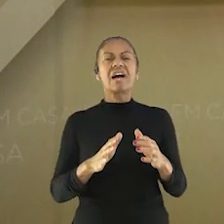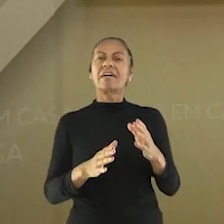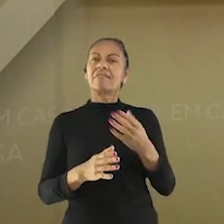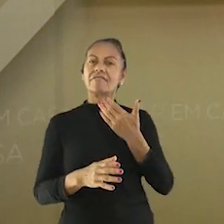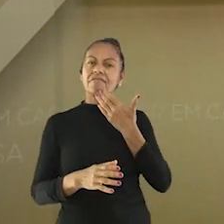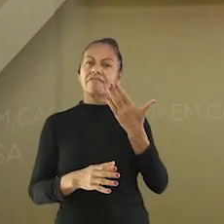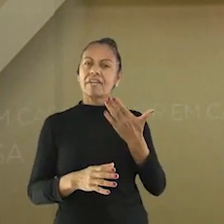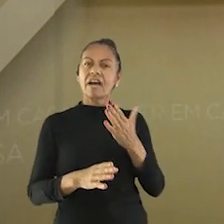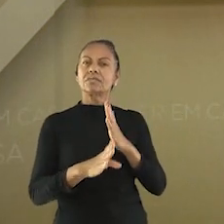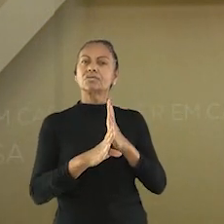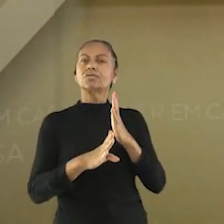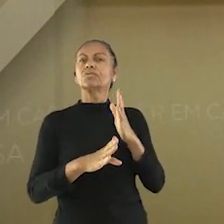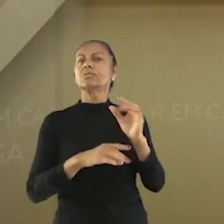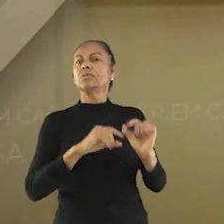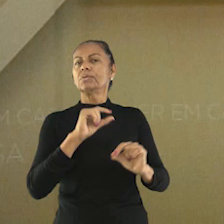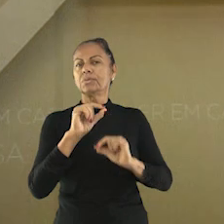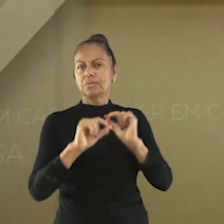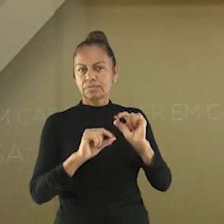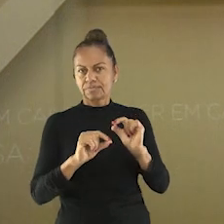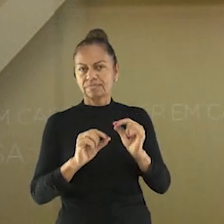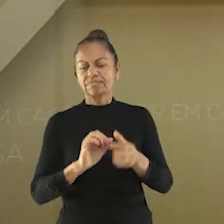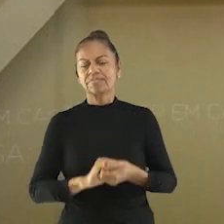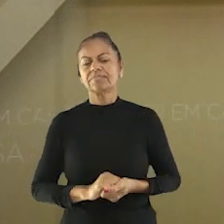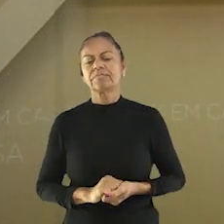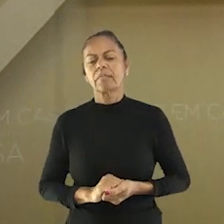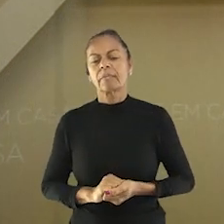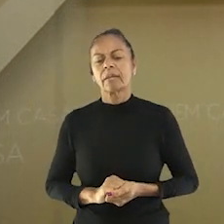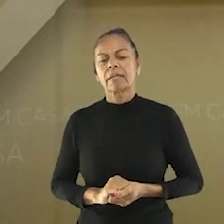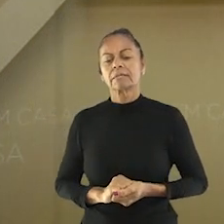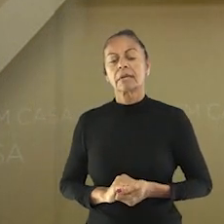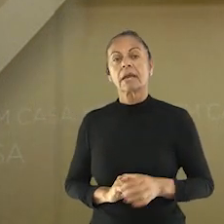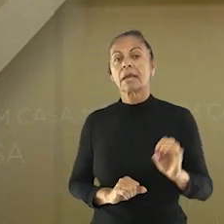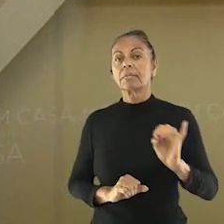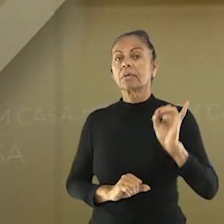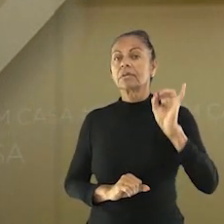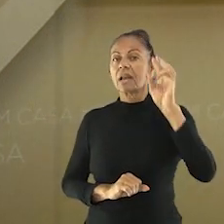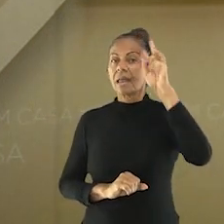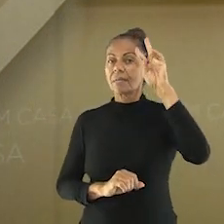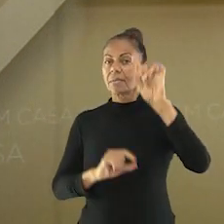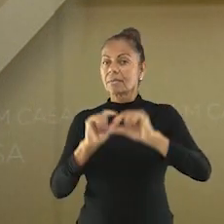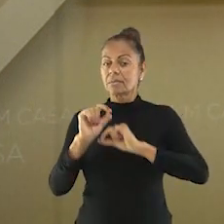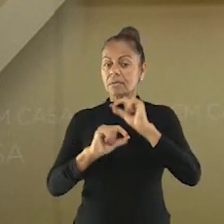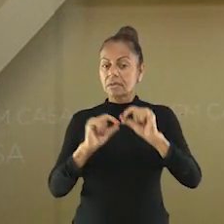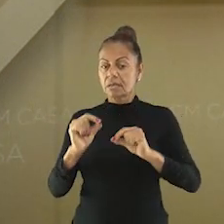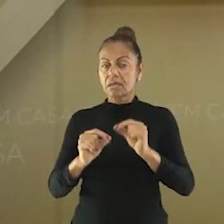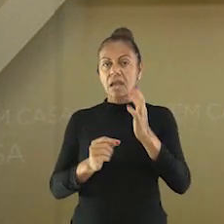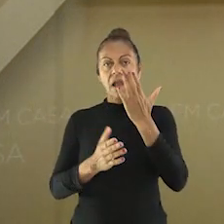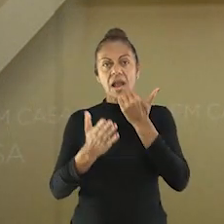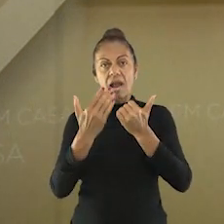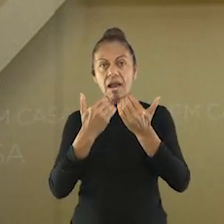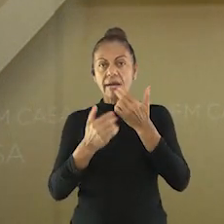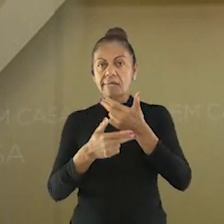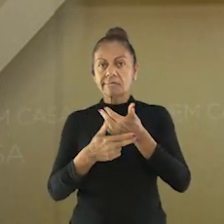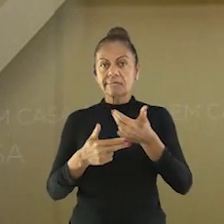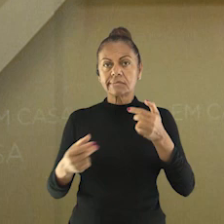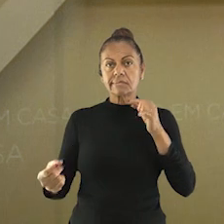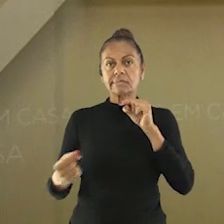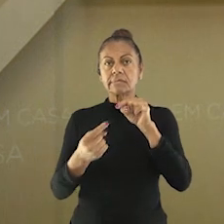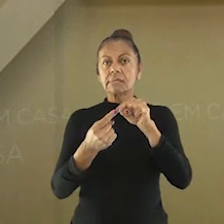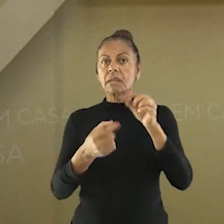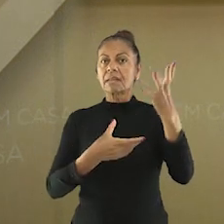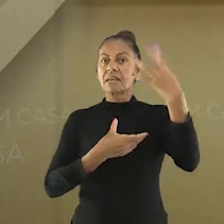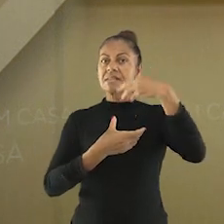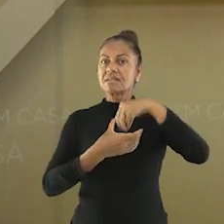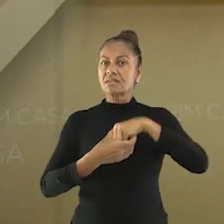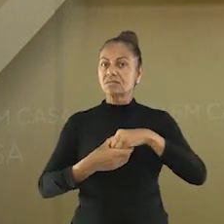E gente, é importante lembrar que apesar de ser um assunto ligado à alimentação, os efeitos causados podem afetar outras partes do